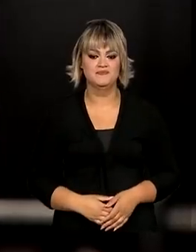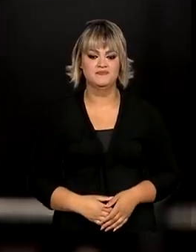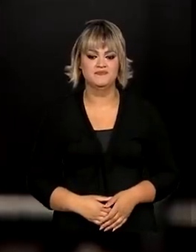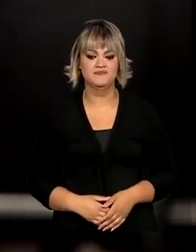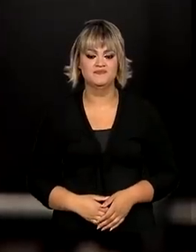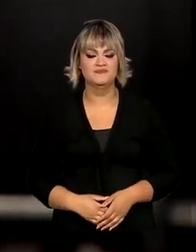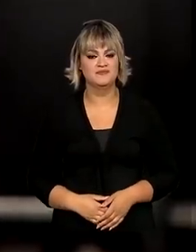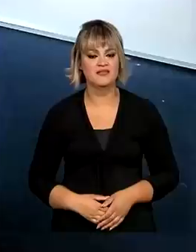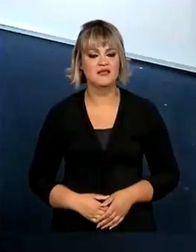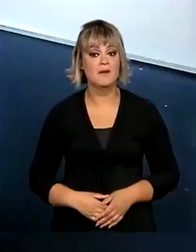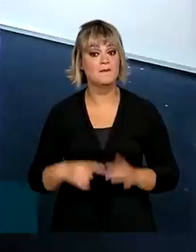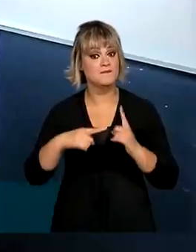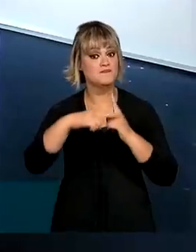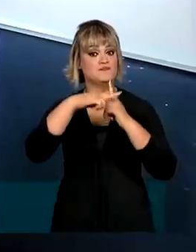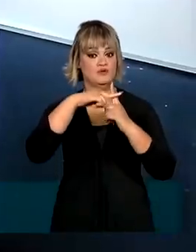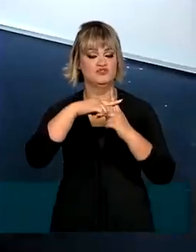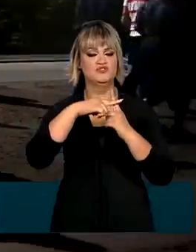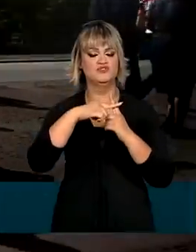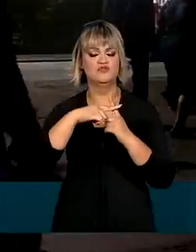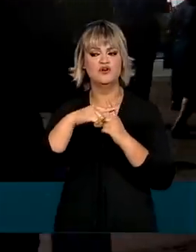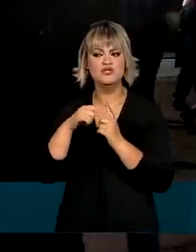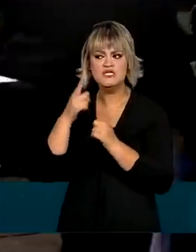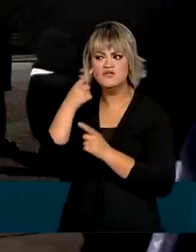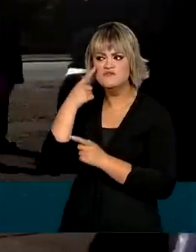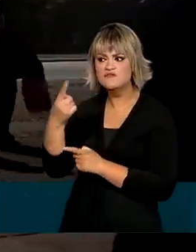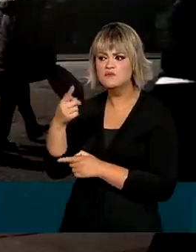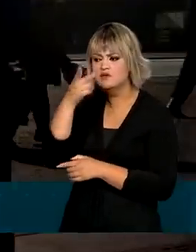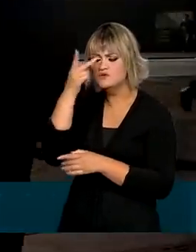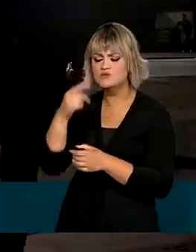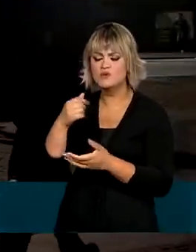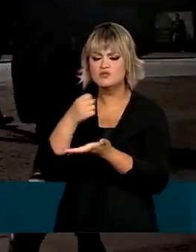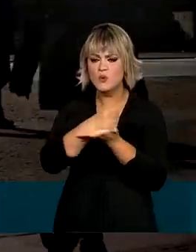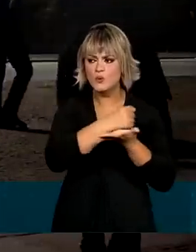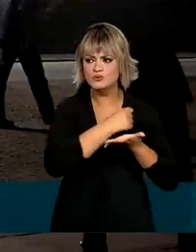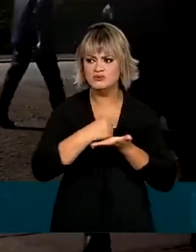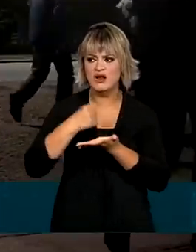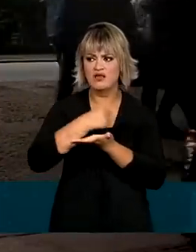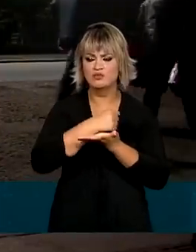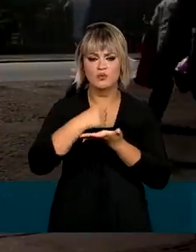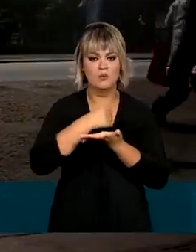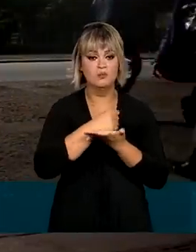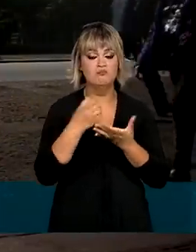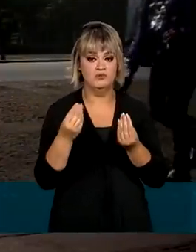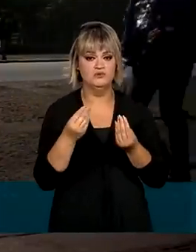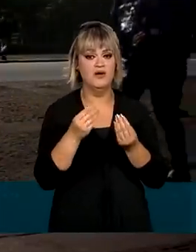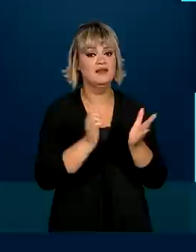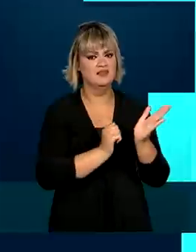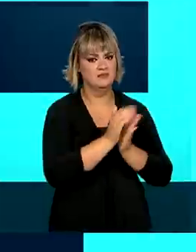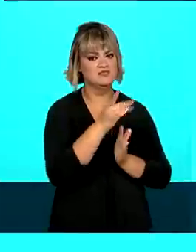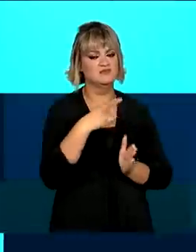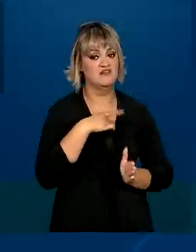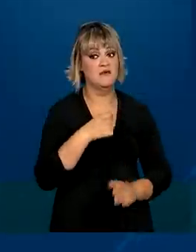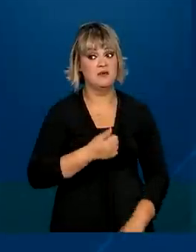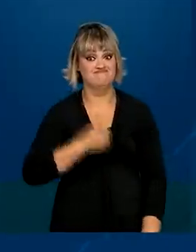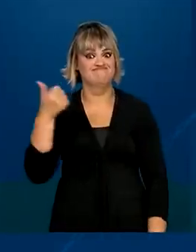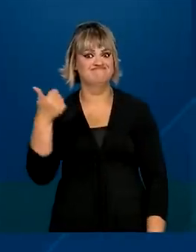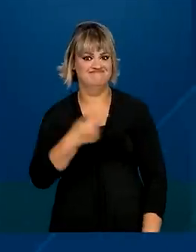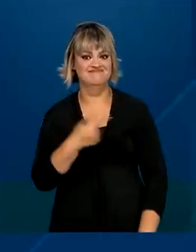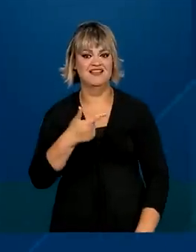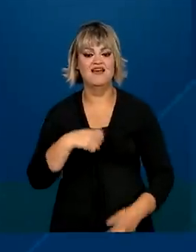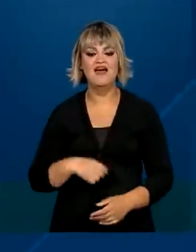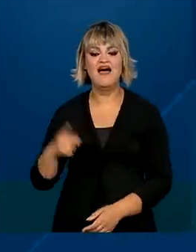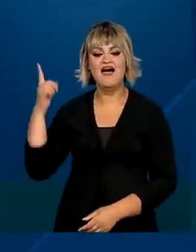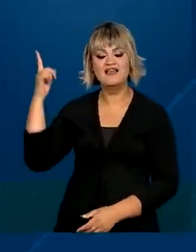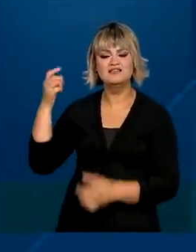O saldo positivo vem da equação de contratados menos o número de demitidos em outubro. Segundo o CAGED,